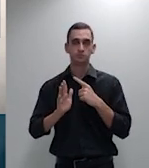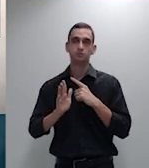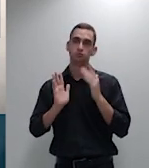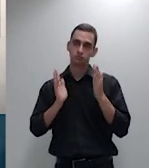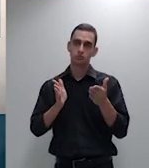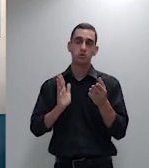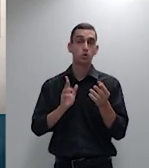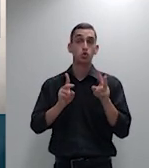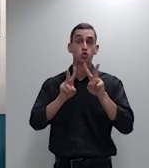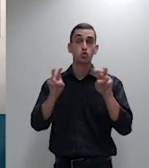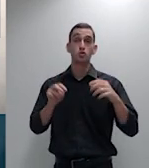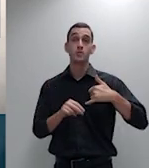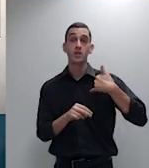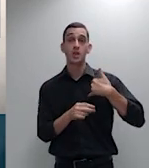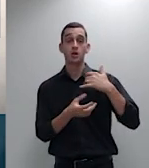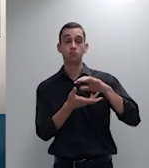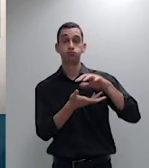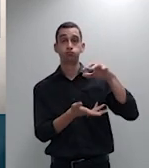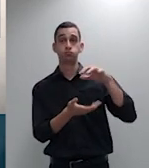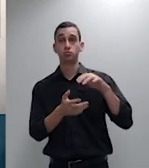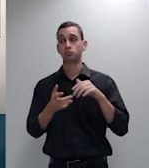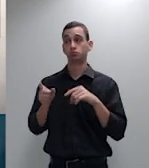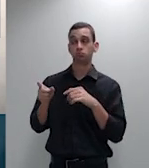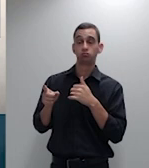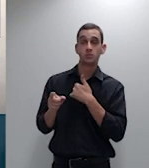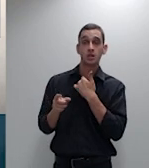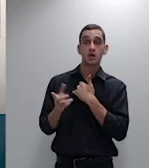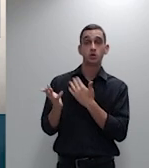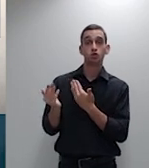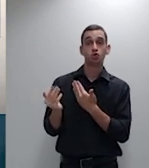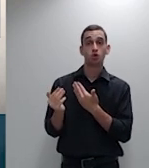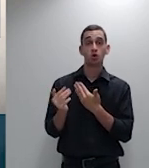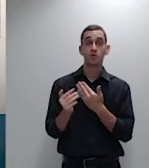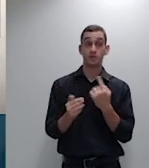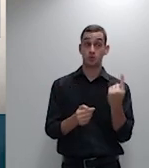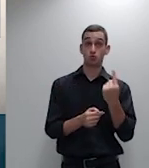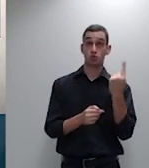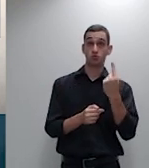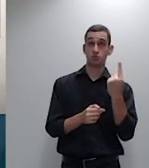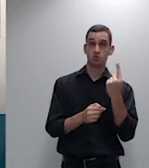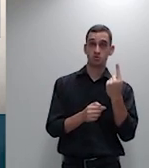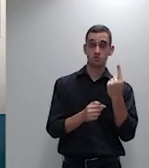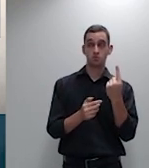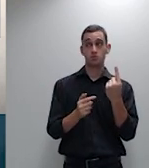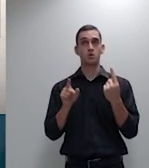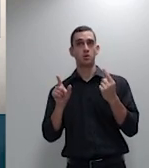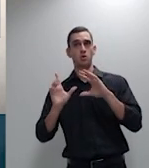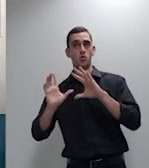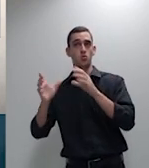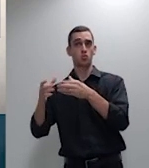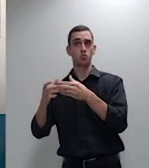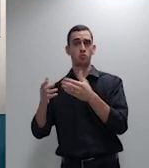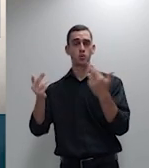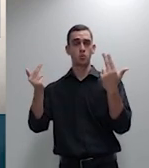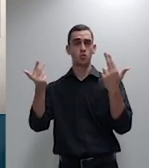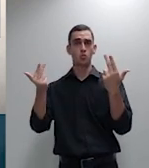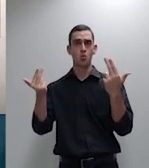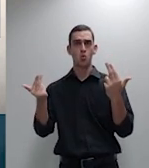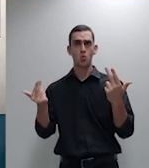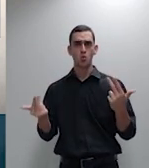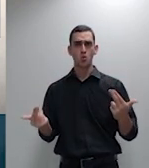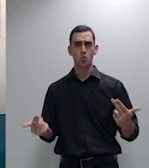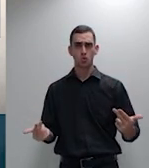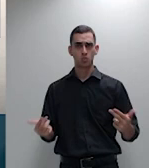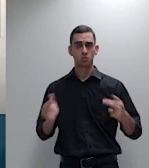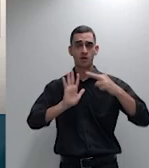aos planos individuais se aplicam pelas mesmas razões jurídicas que se aplicam